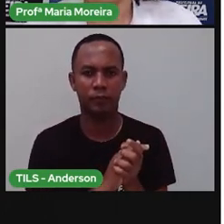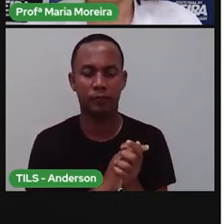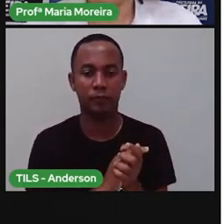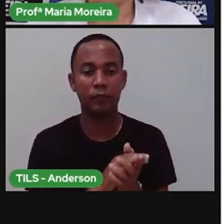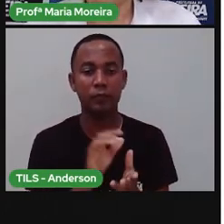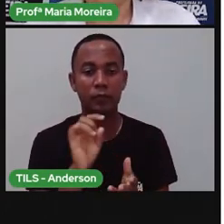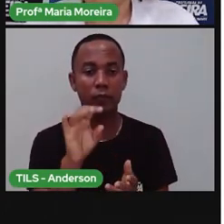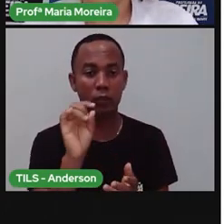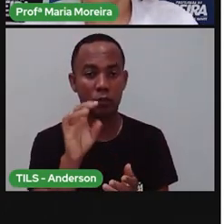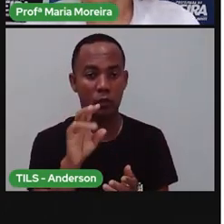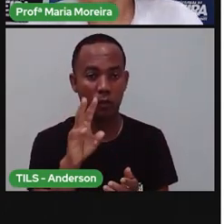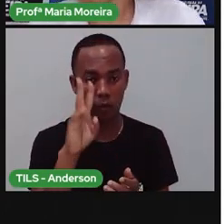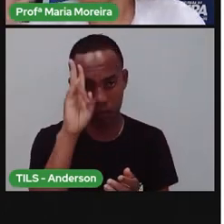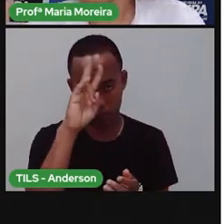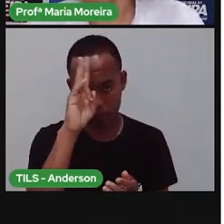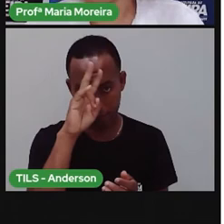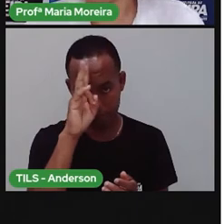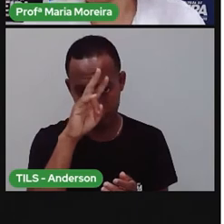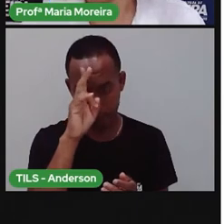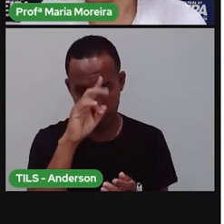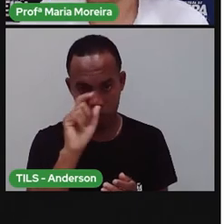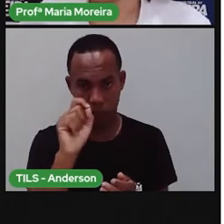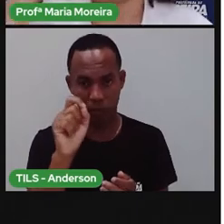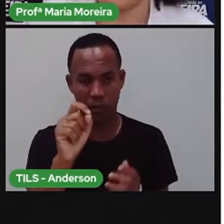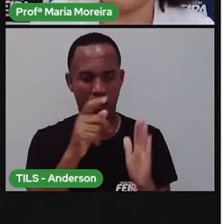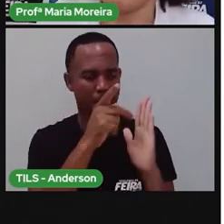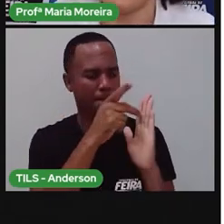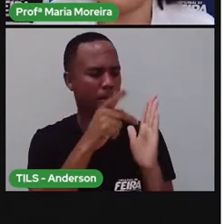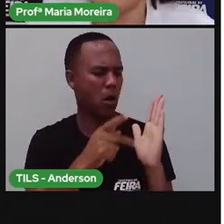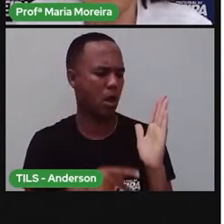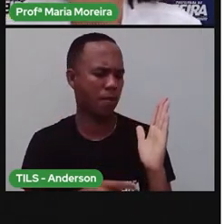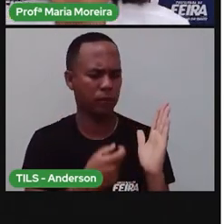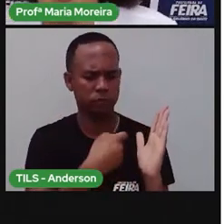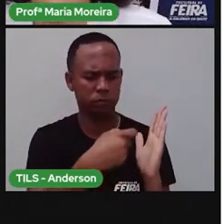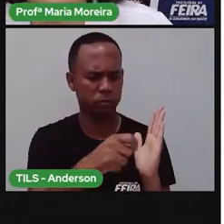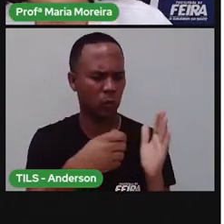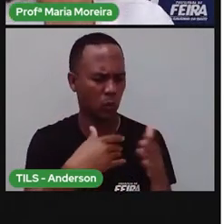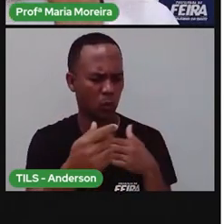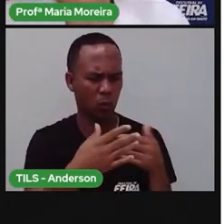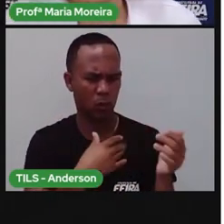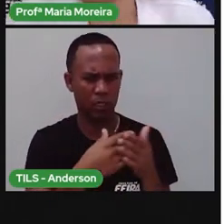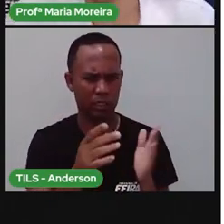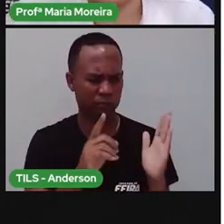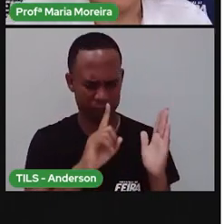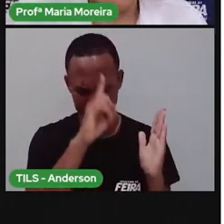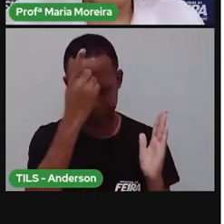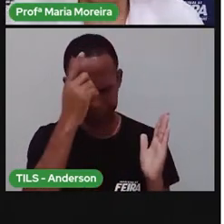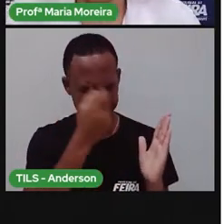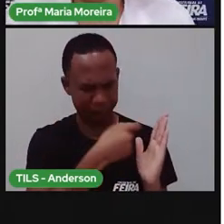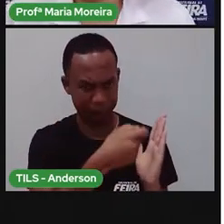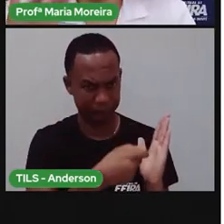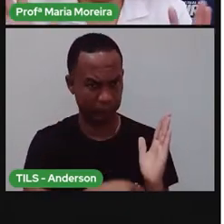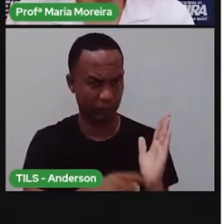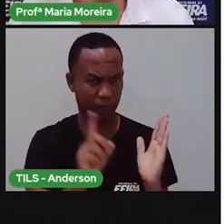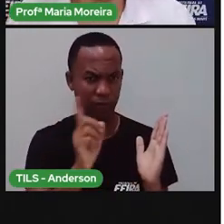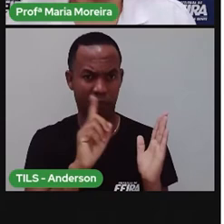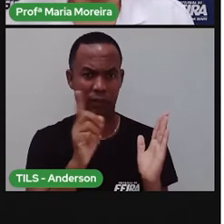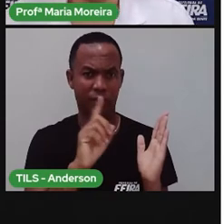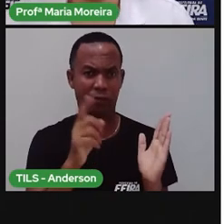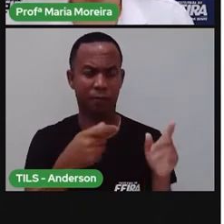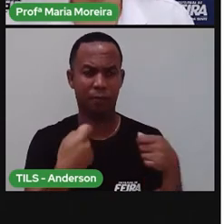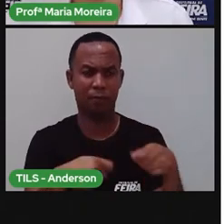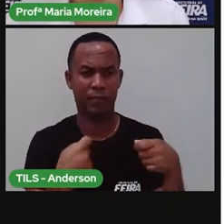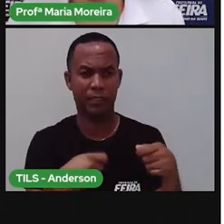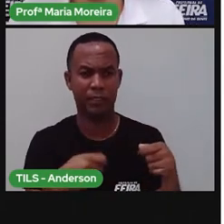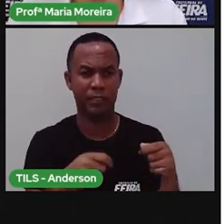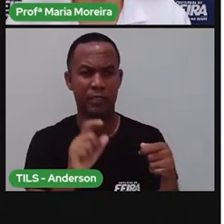Só que lembrando o seguinte, a não pode fazer o poema aí. Ah, não, tá rimando. Então, bacana com banana. Vou deixar aqui porque